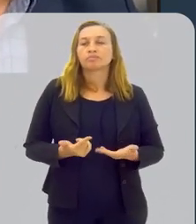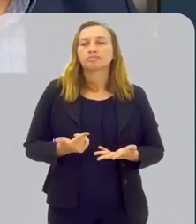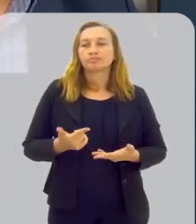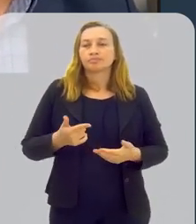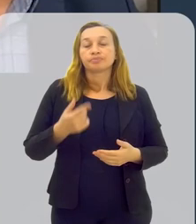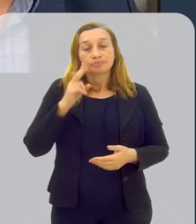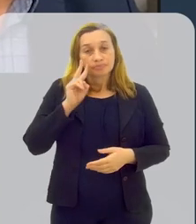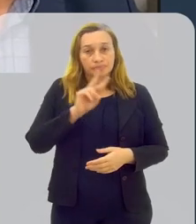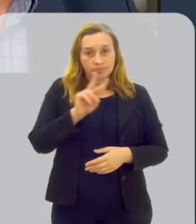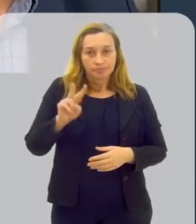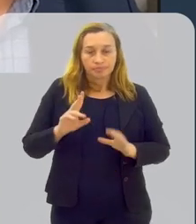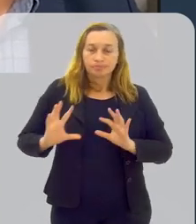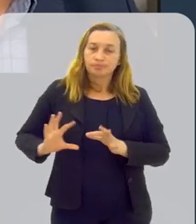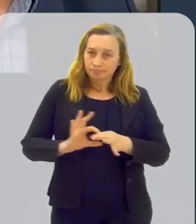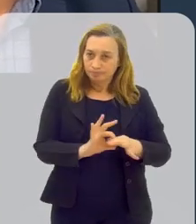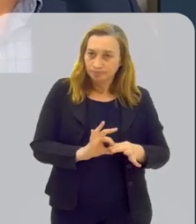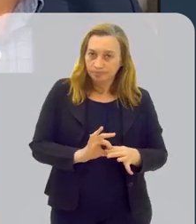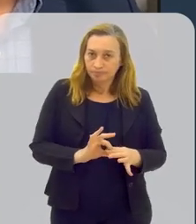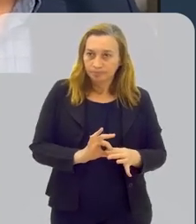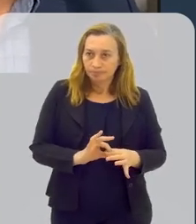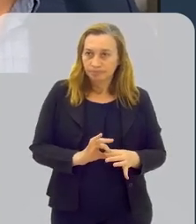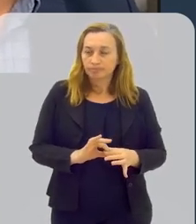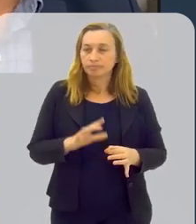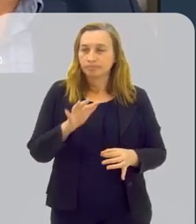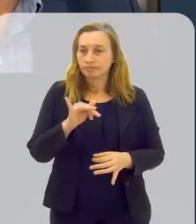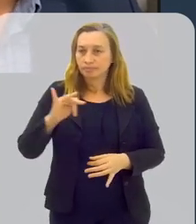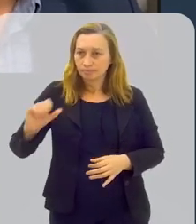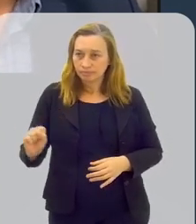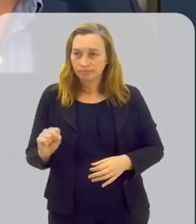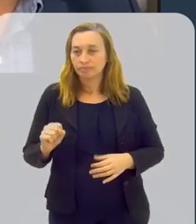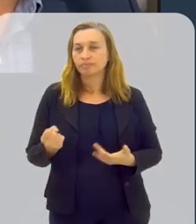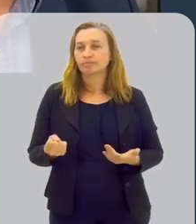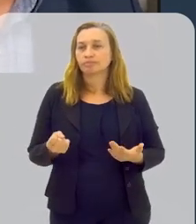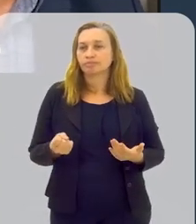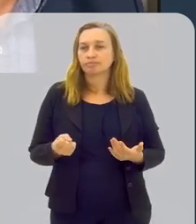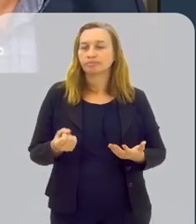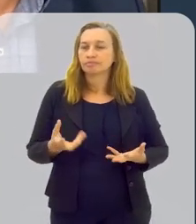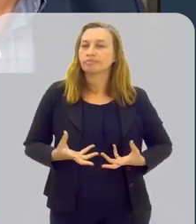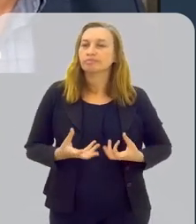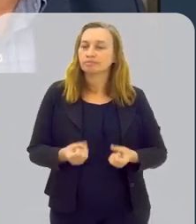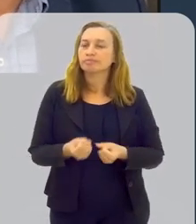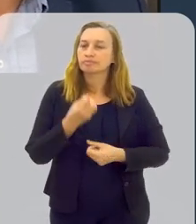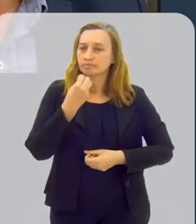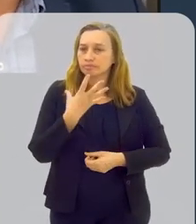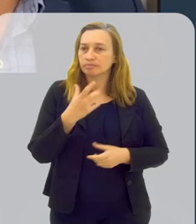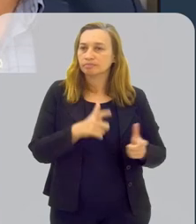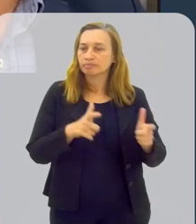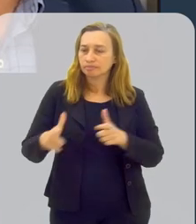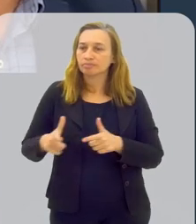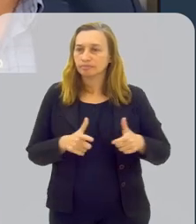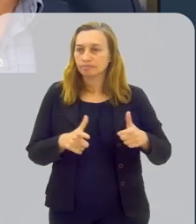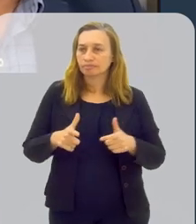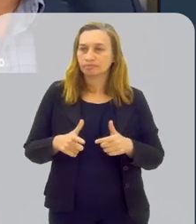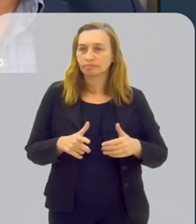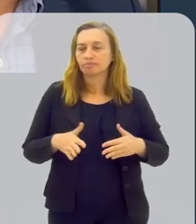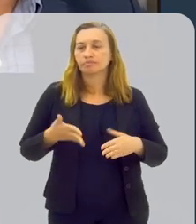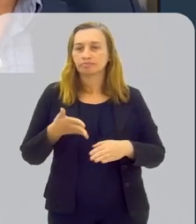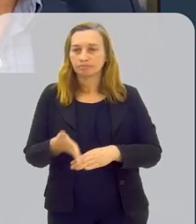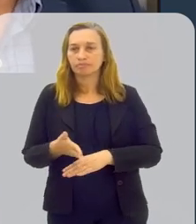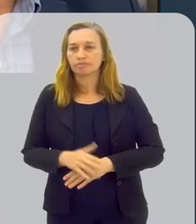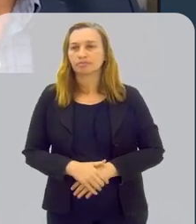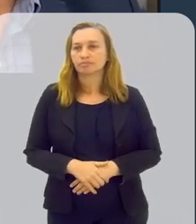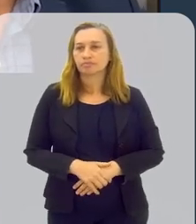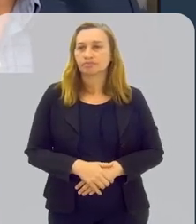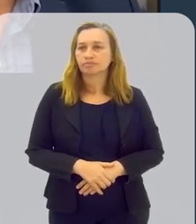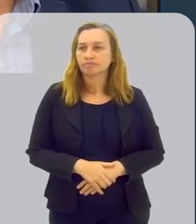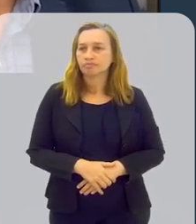E aí a gente tem visto esse engajamento e que o IFES tem sido muito bem recebido nos locais onde ele tem caminhado.